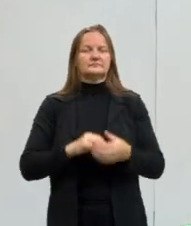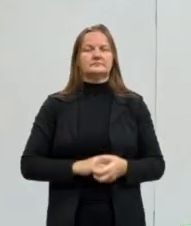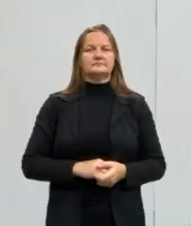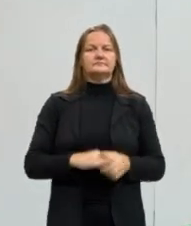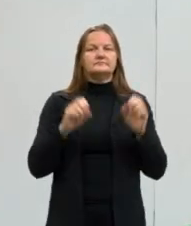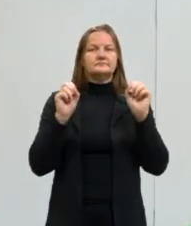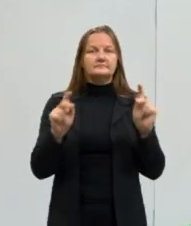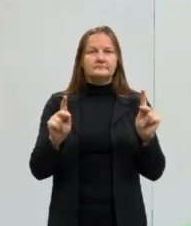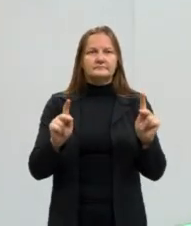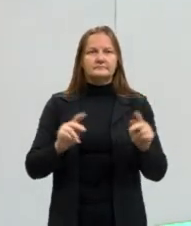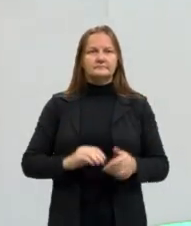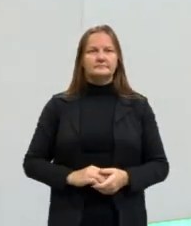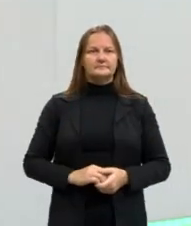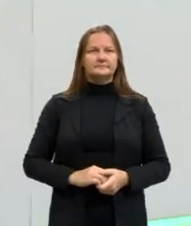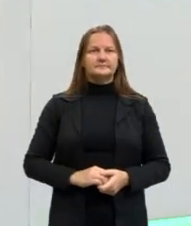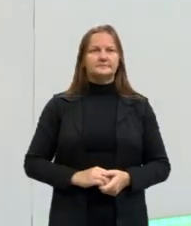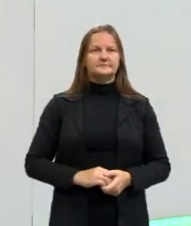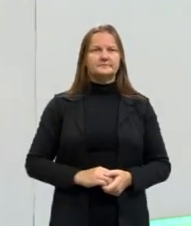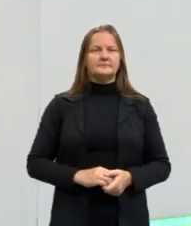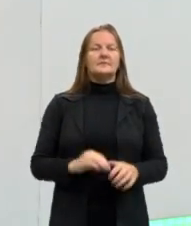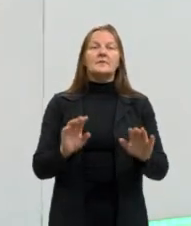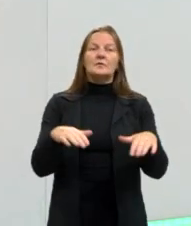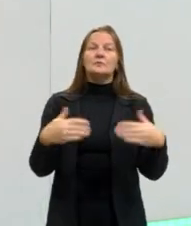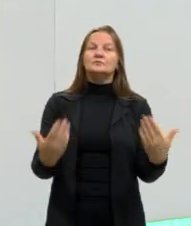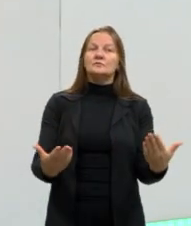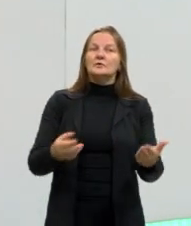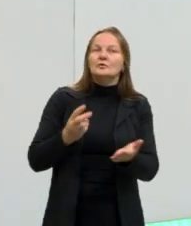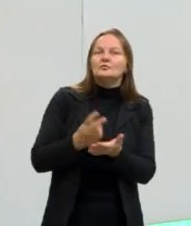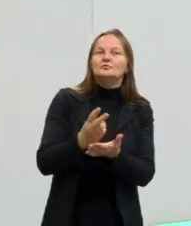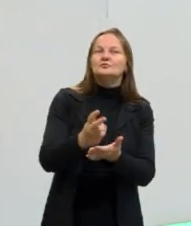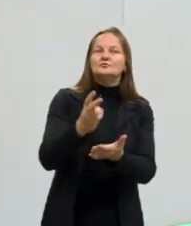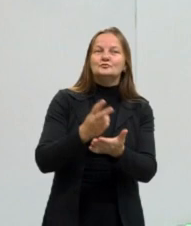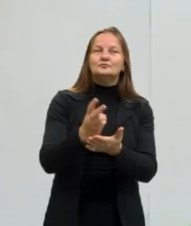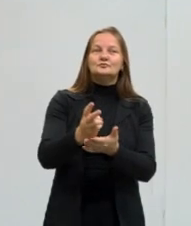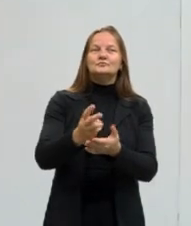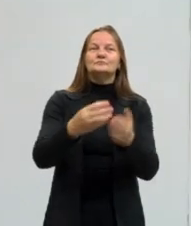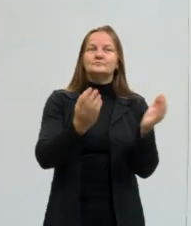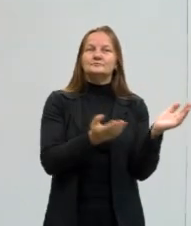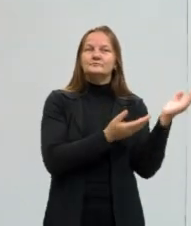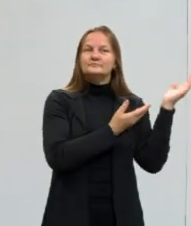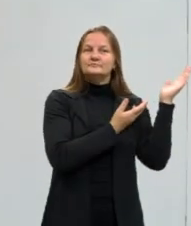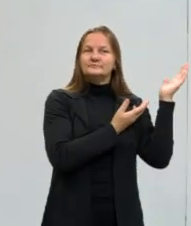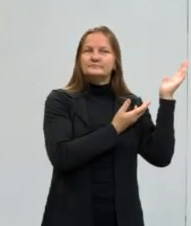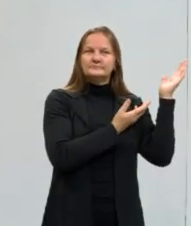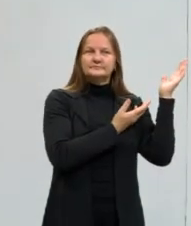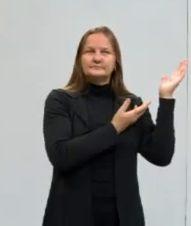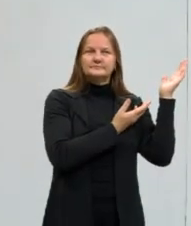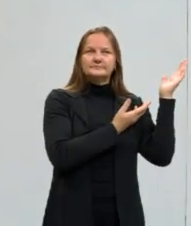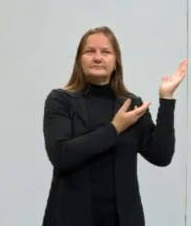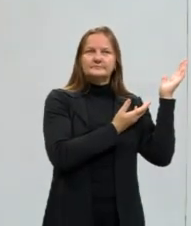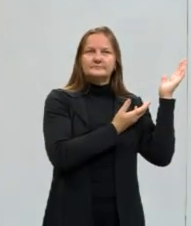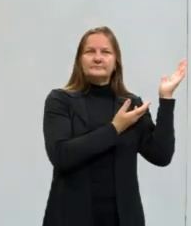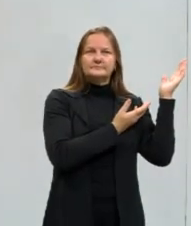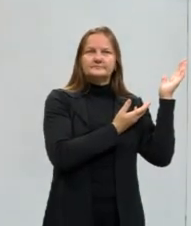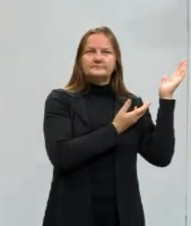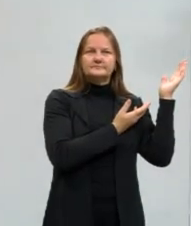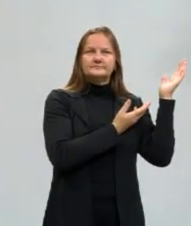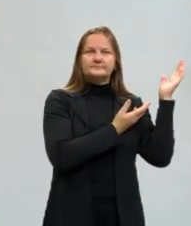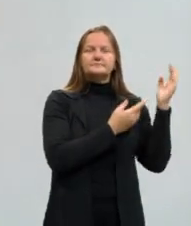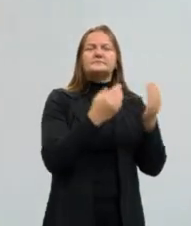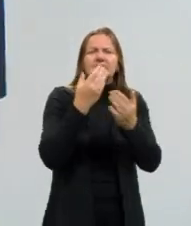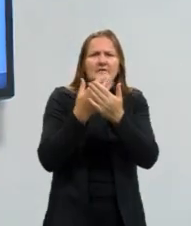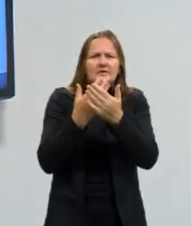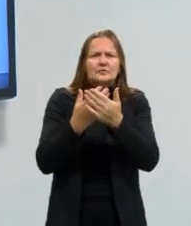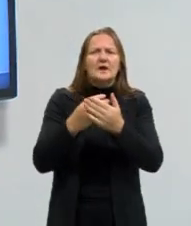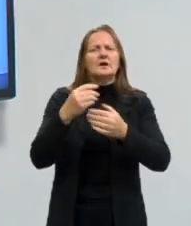Certo? Então, gente, seguindo com o que nós já tínhamos